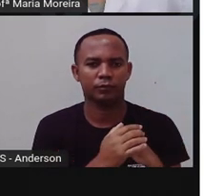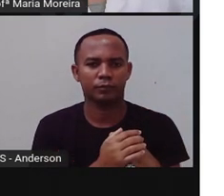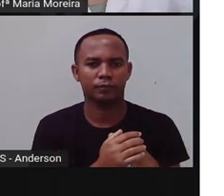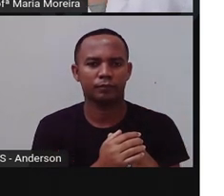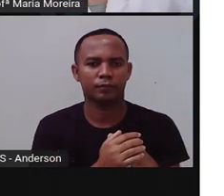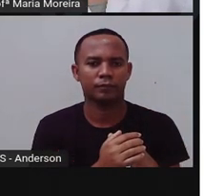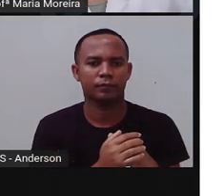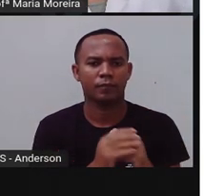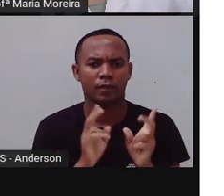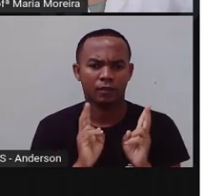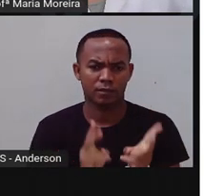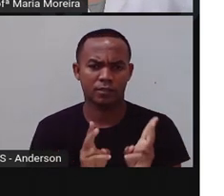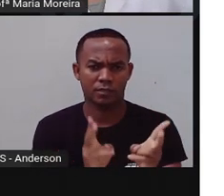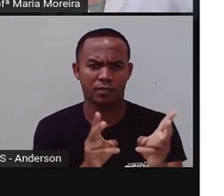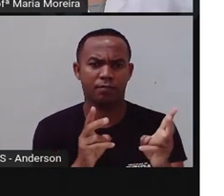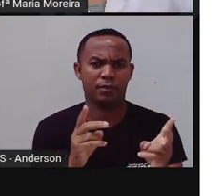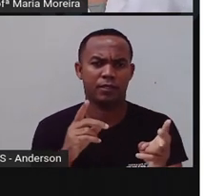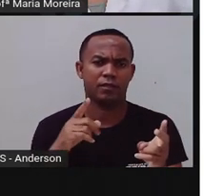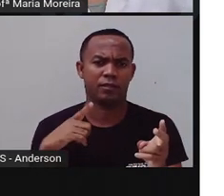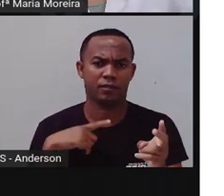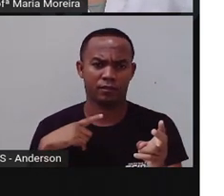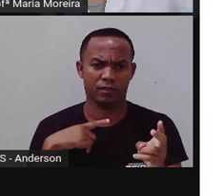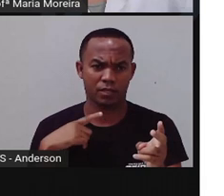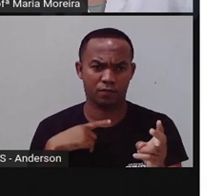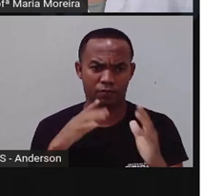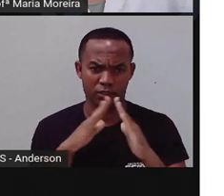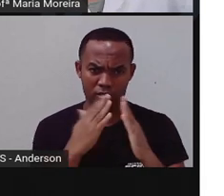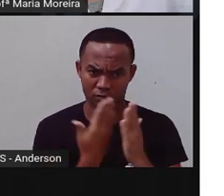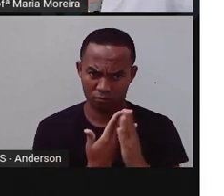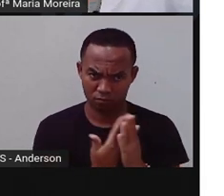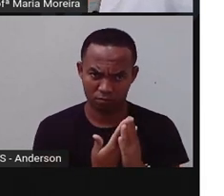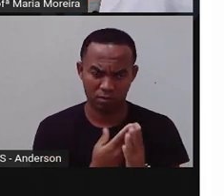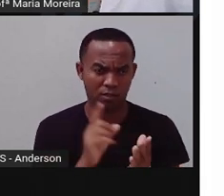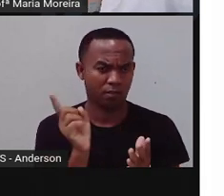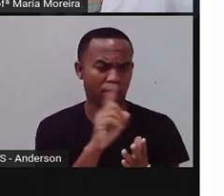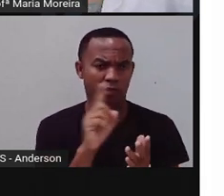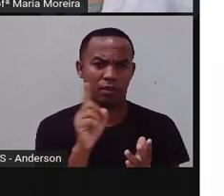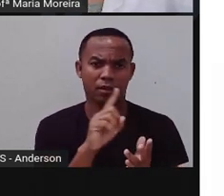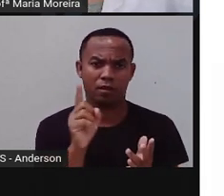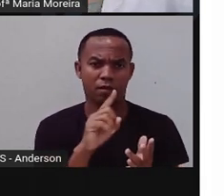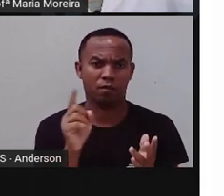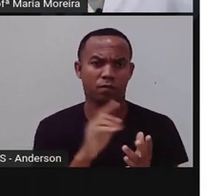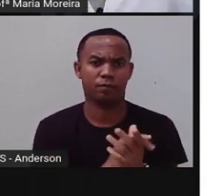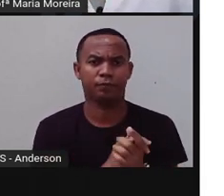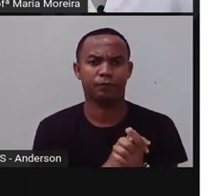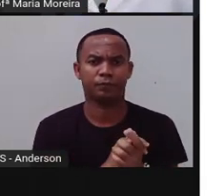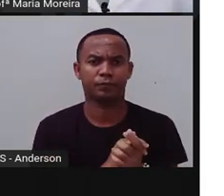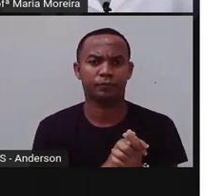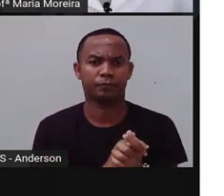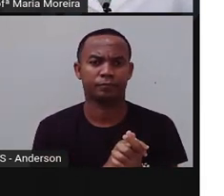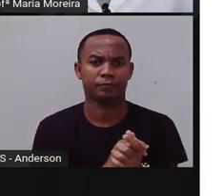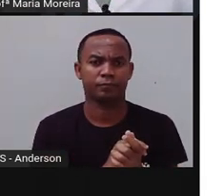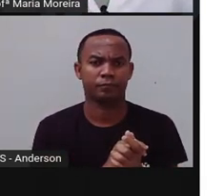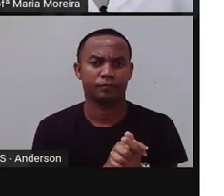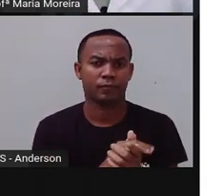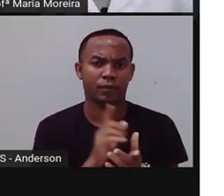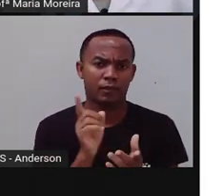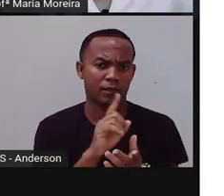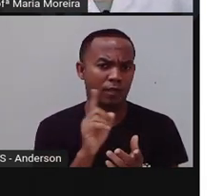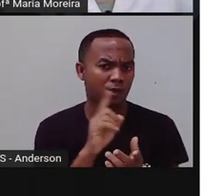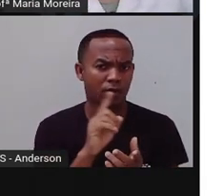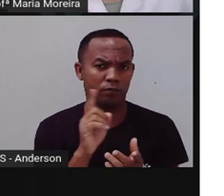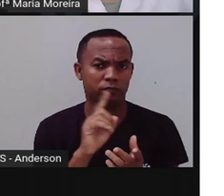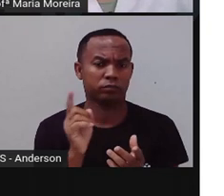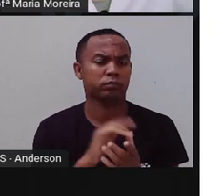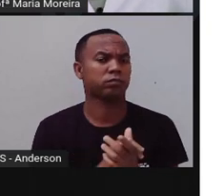Bom, sempre existiu escola? Negativo. Nem sempre, né? Bom, não. Nem